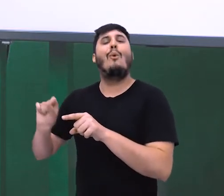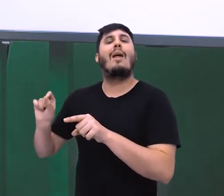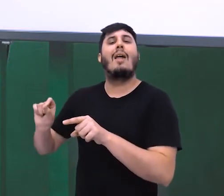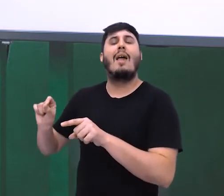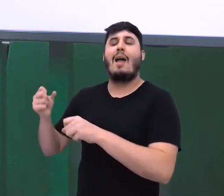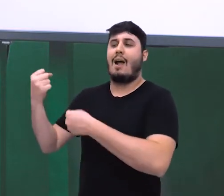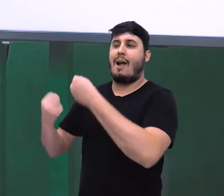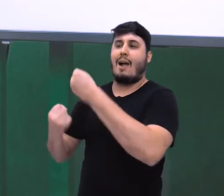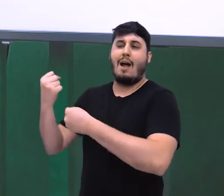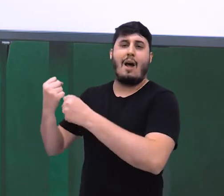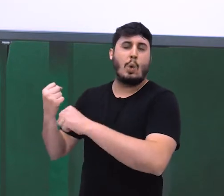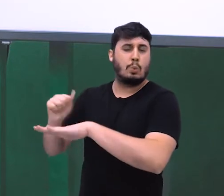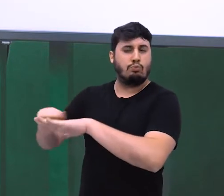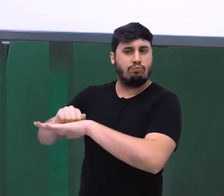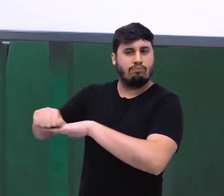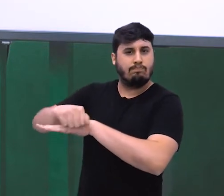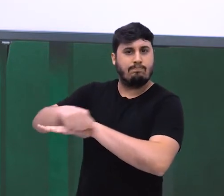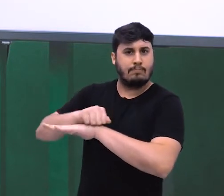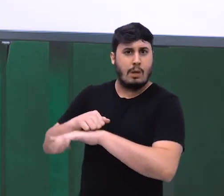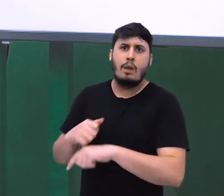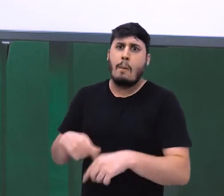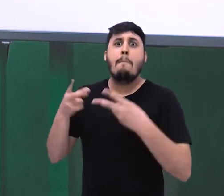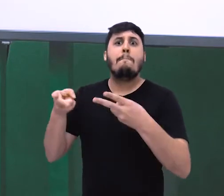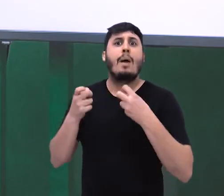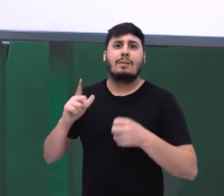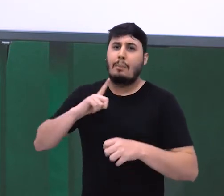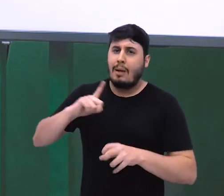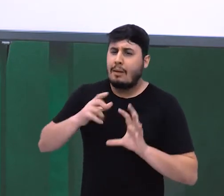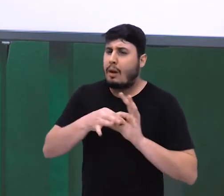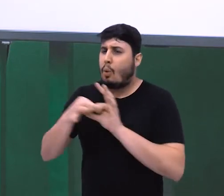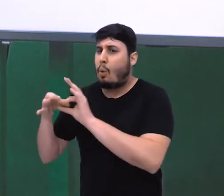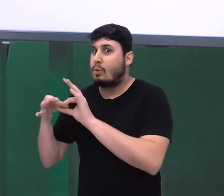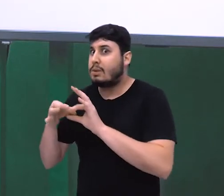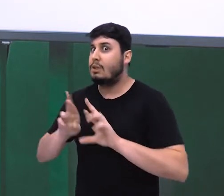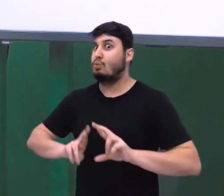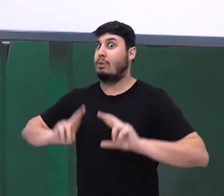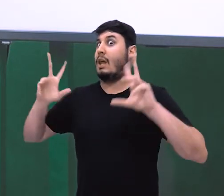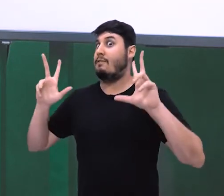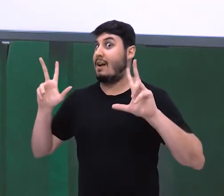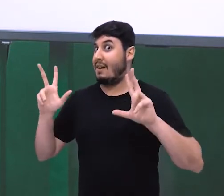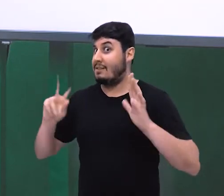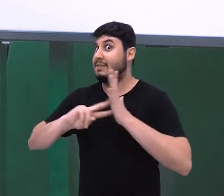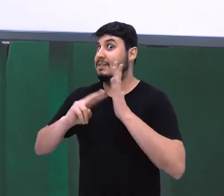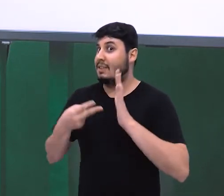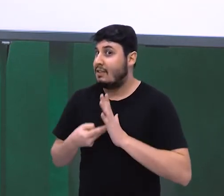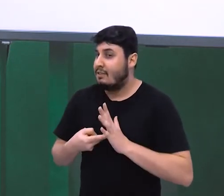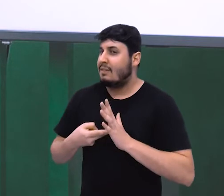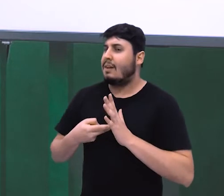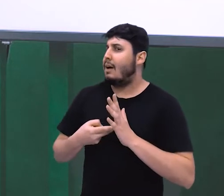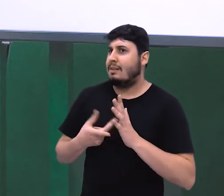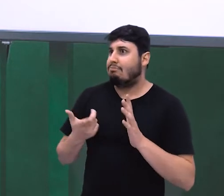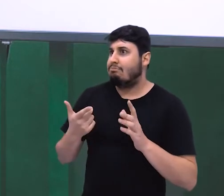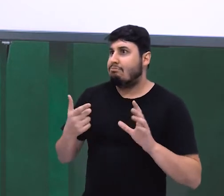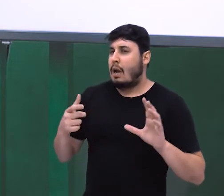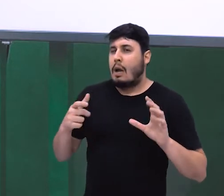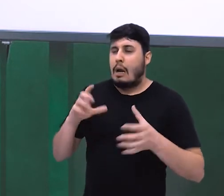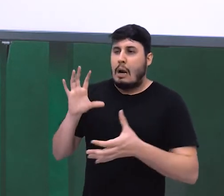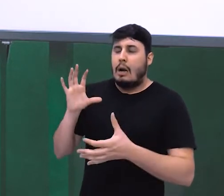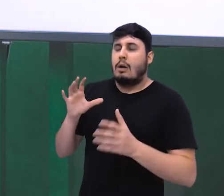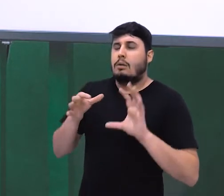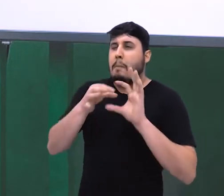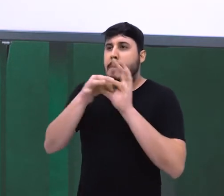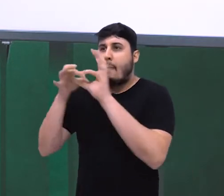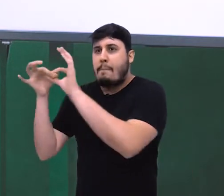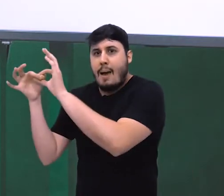ação não excluiu a primeira. A segunda oração não serviu como consequência lógica da primeira. Foi um simples